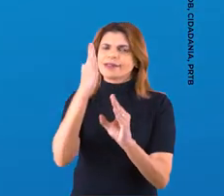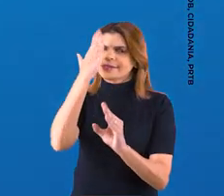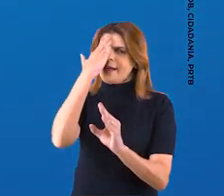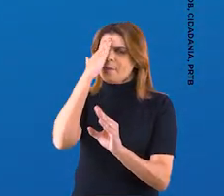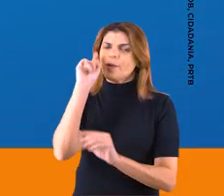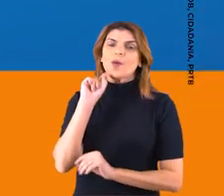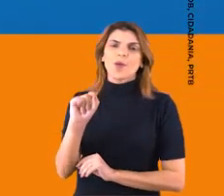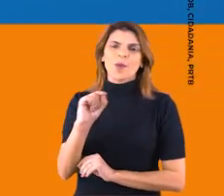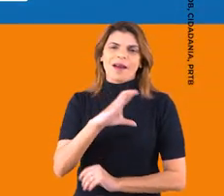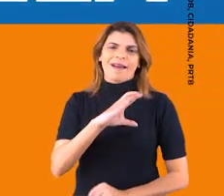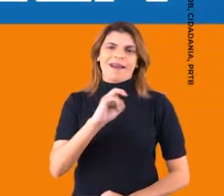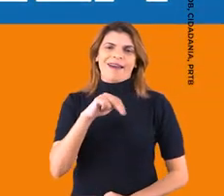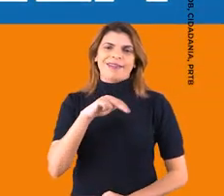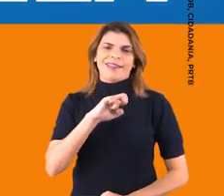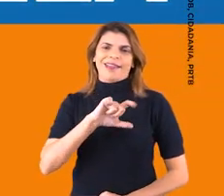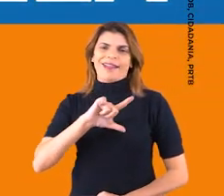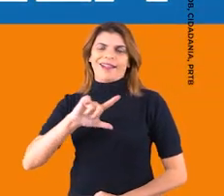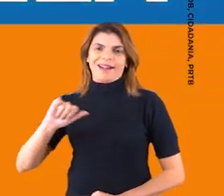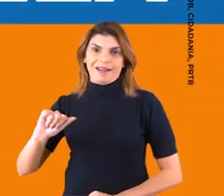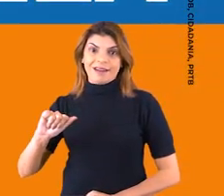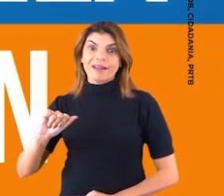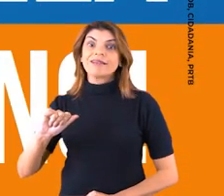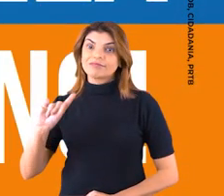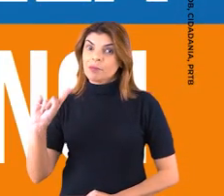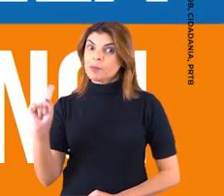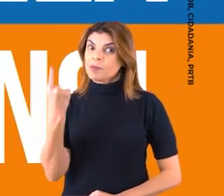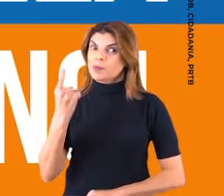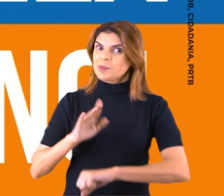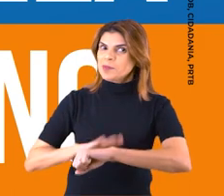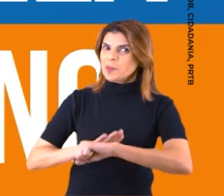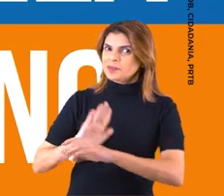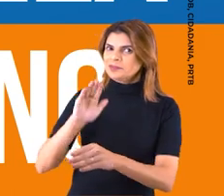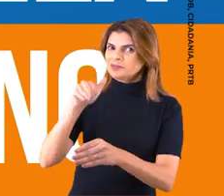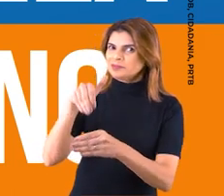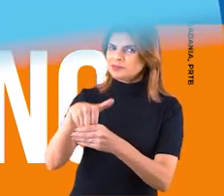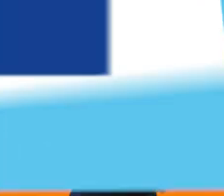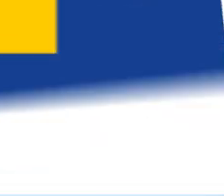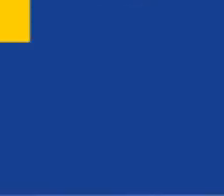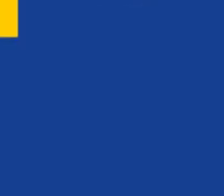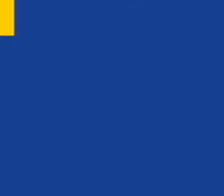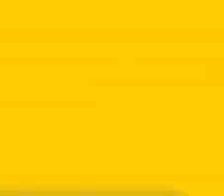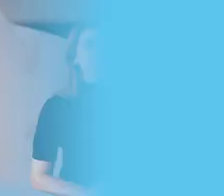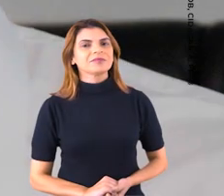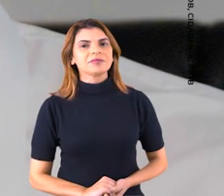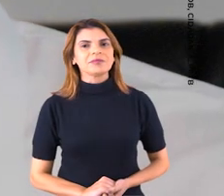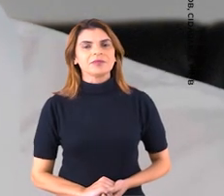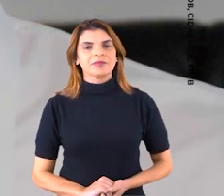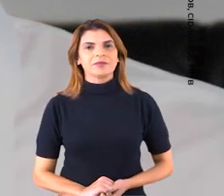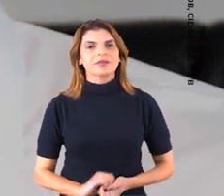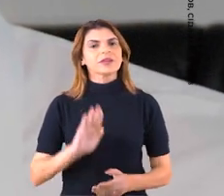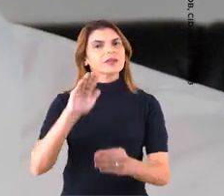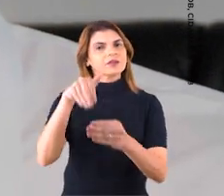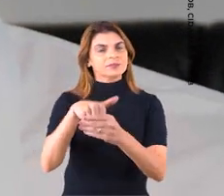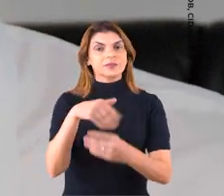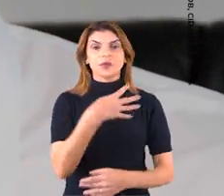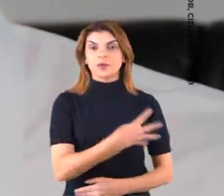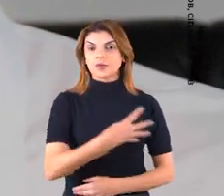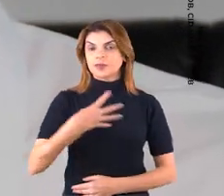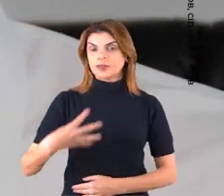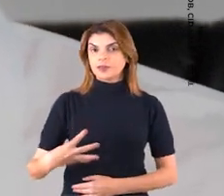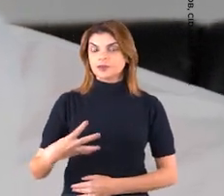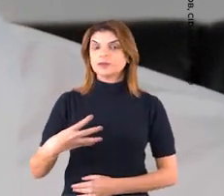sabia. É Canela! E no primeiro turno, hein? Vamos botar 44,